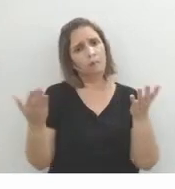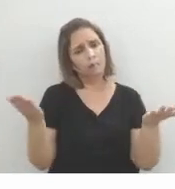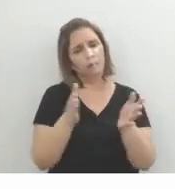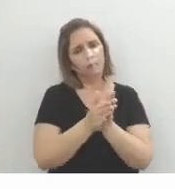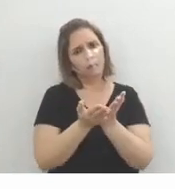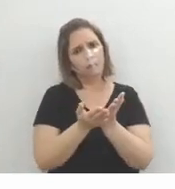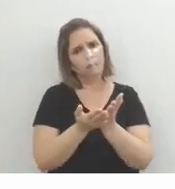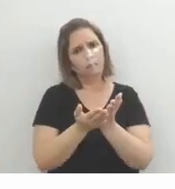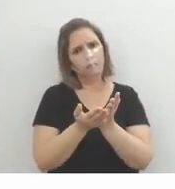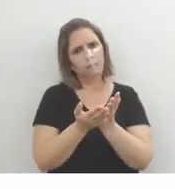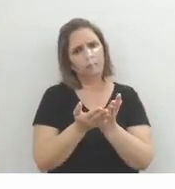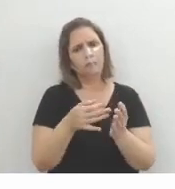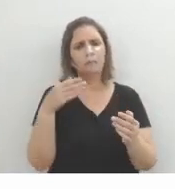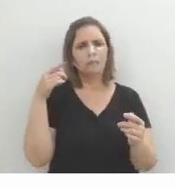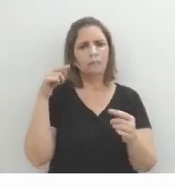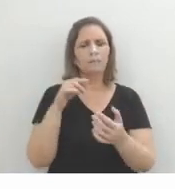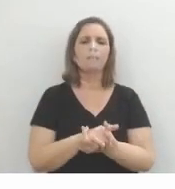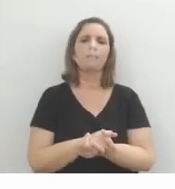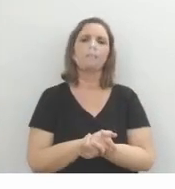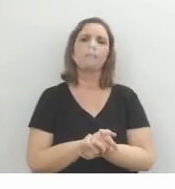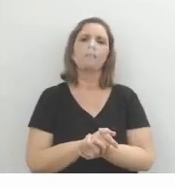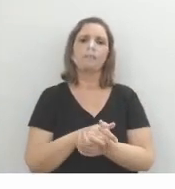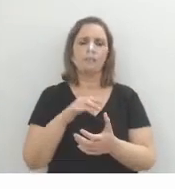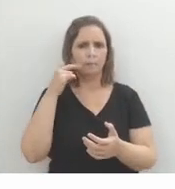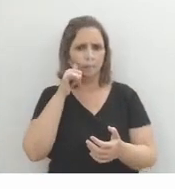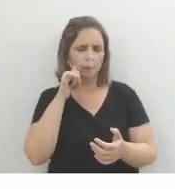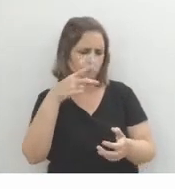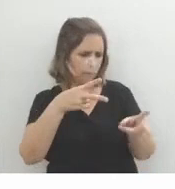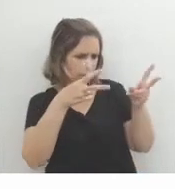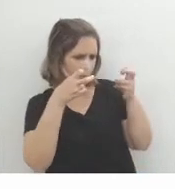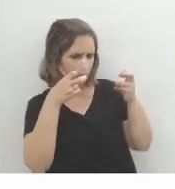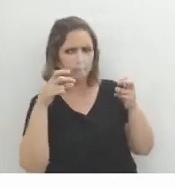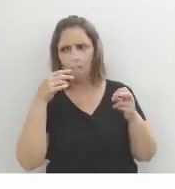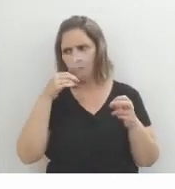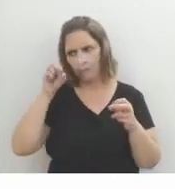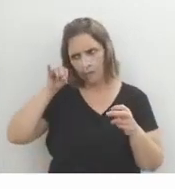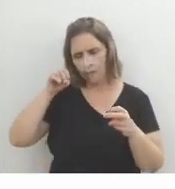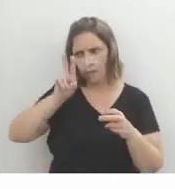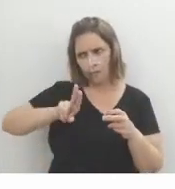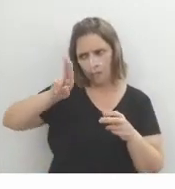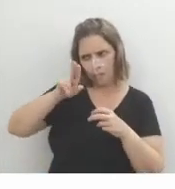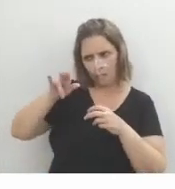isso como corte, como foco, tá bom? Ela logo percebe a paixão que provoca, utilizando-se disso para envolver ainda mais o